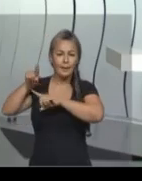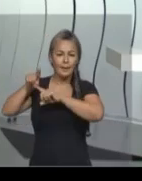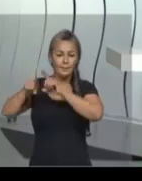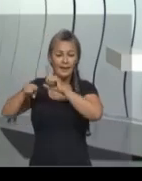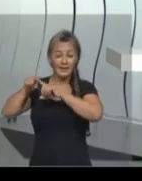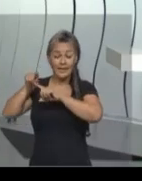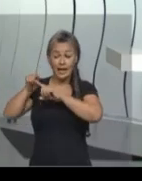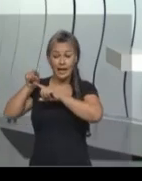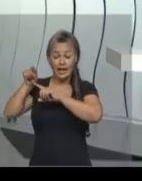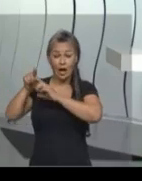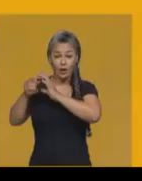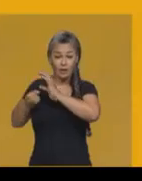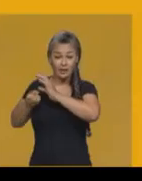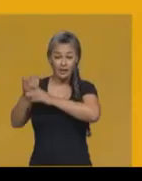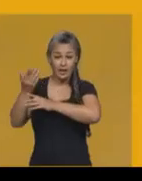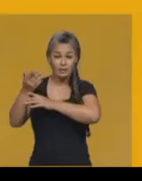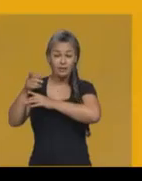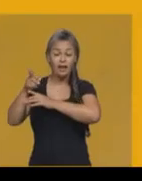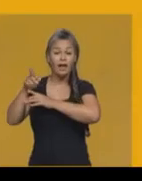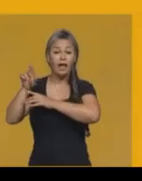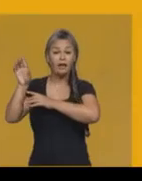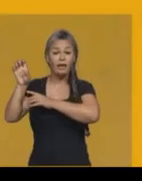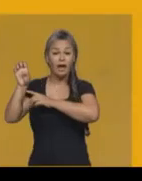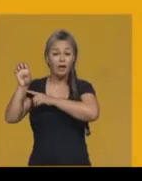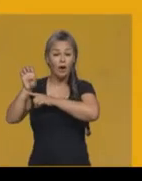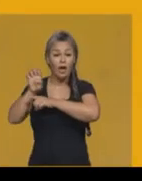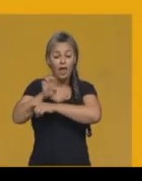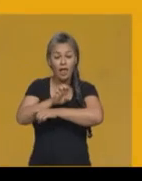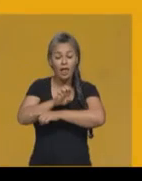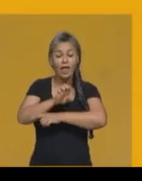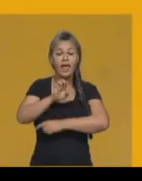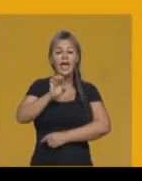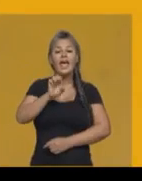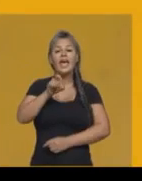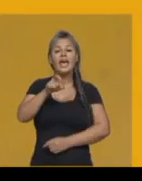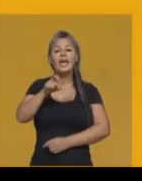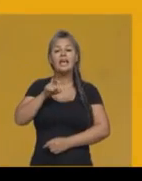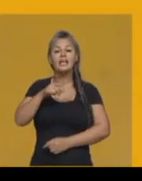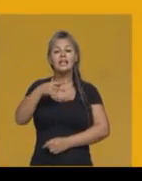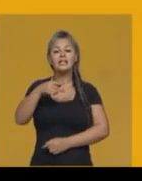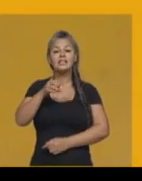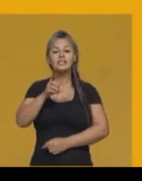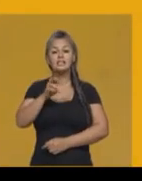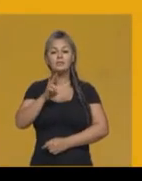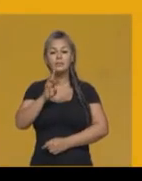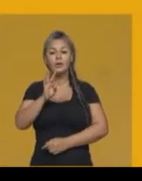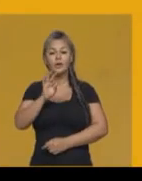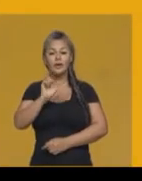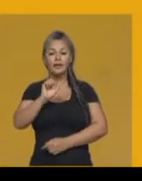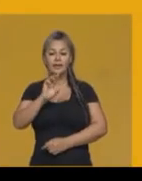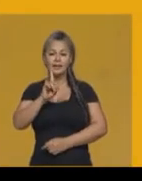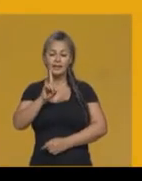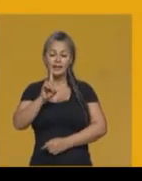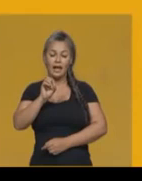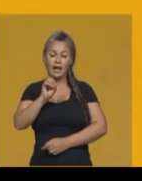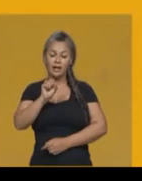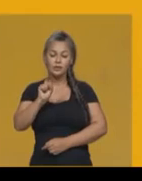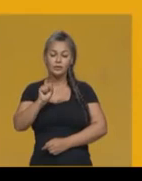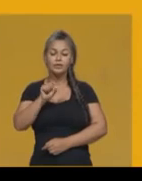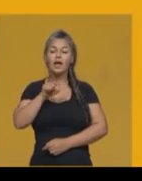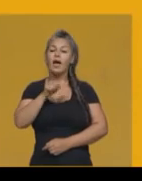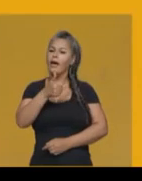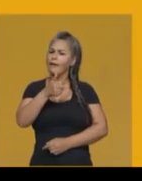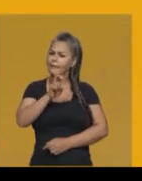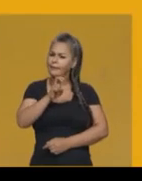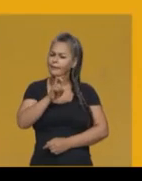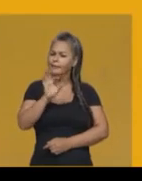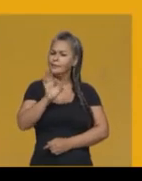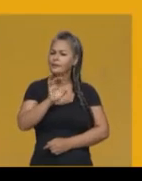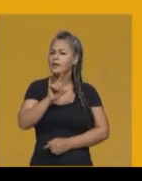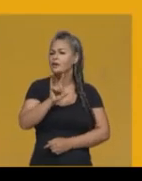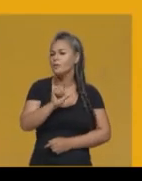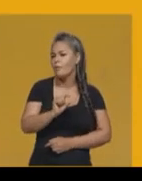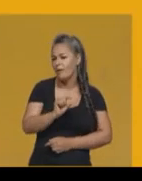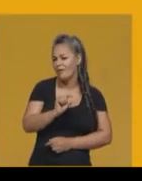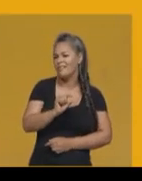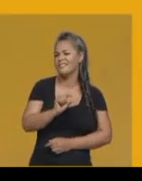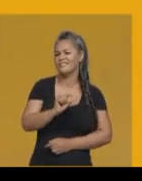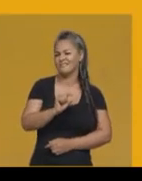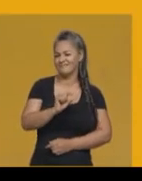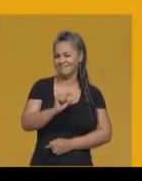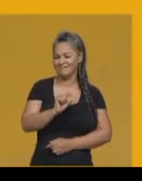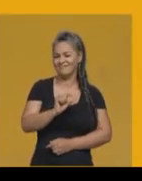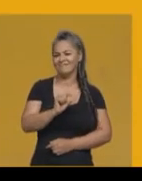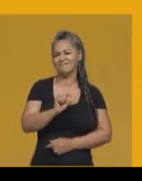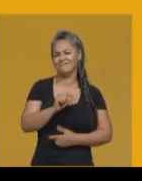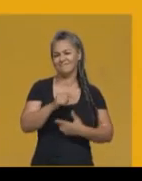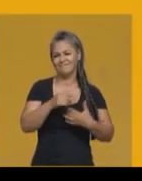No ano de 1815, o Brasil foi elevado a Reino Unido, a